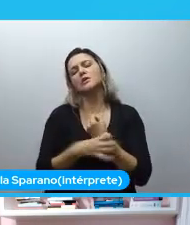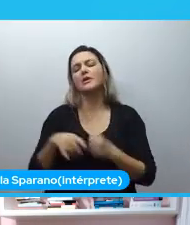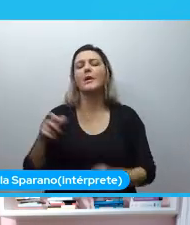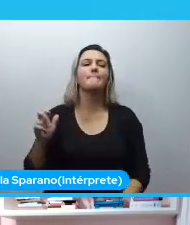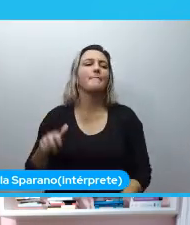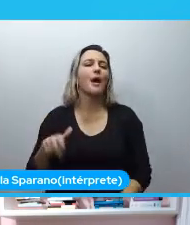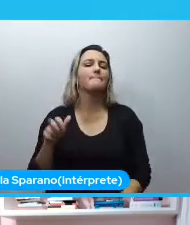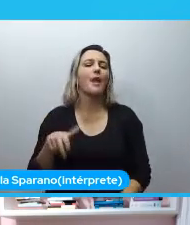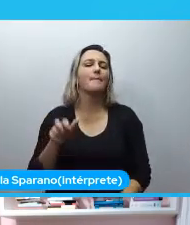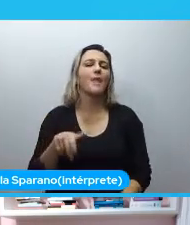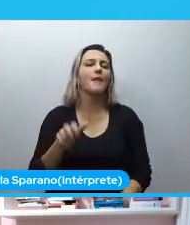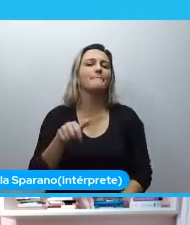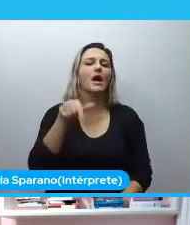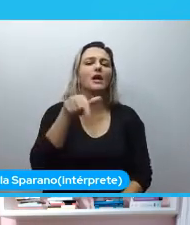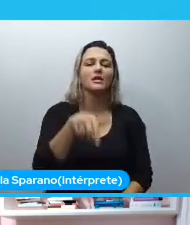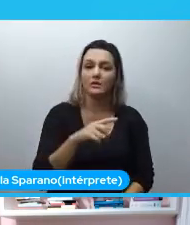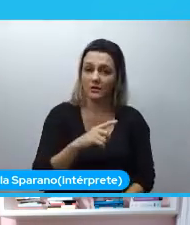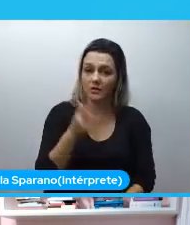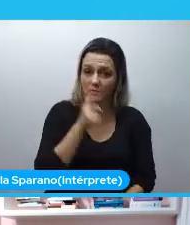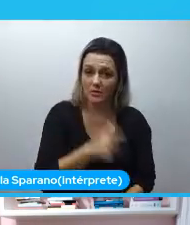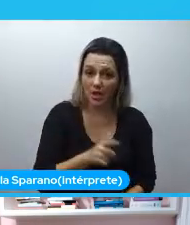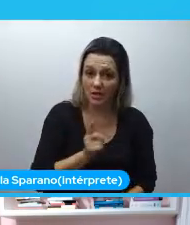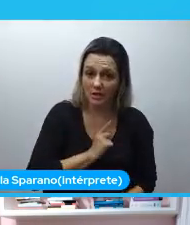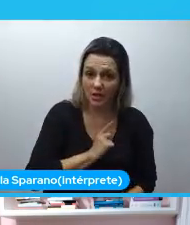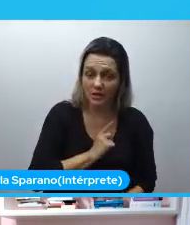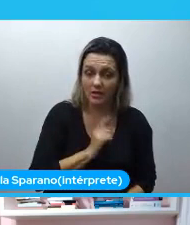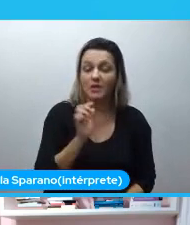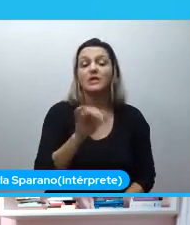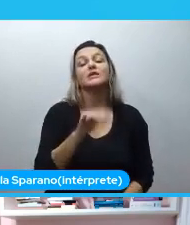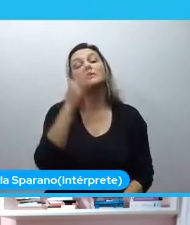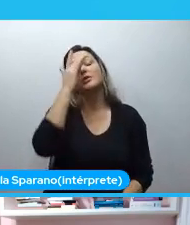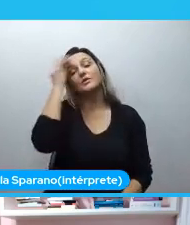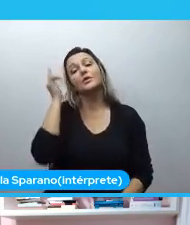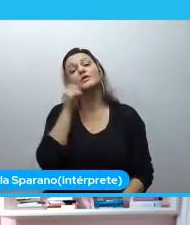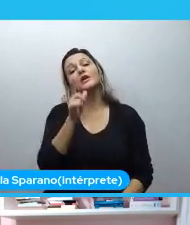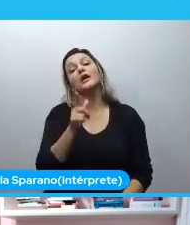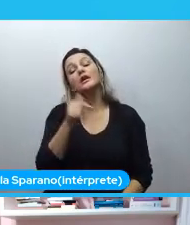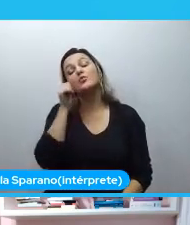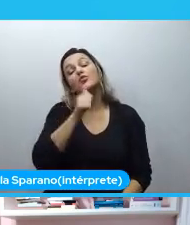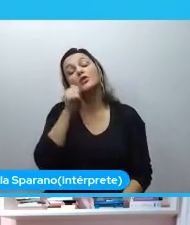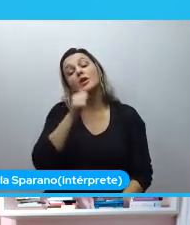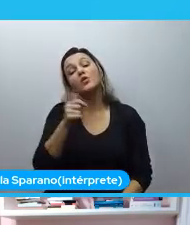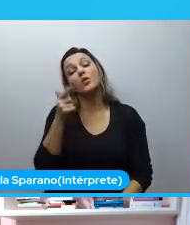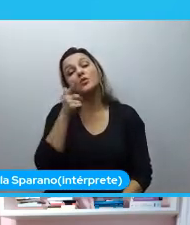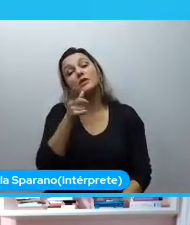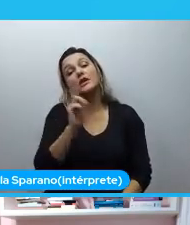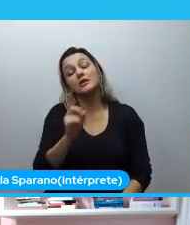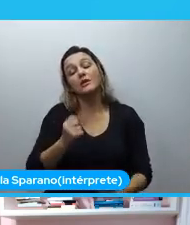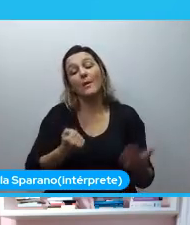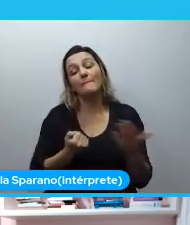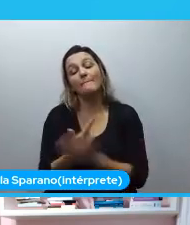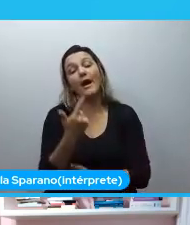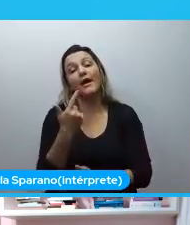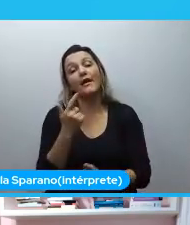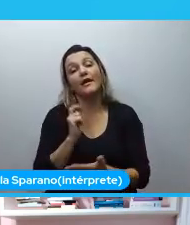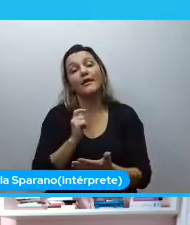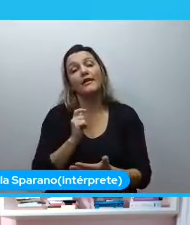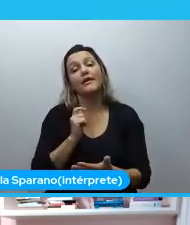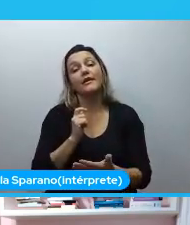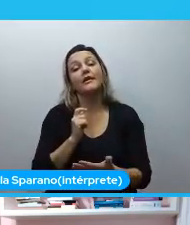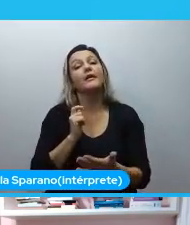mulheres que não tenham como pagar por transporte ou que não tenham como pegar um transporte, elas consigam ir de carona?